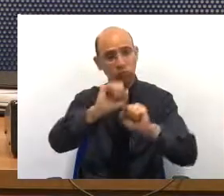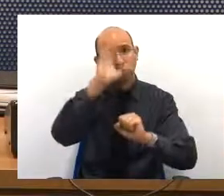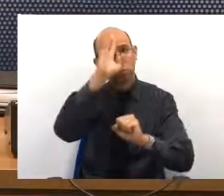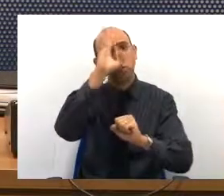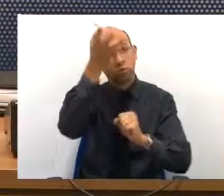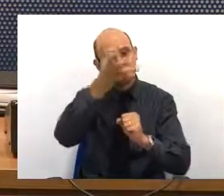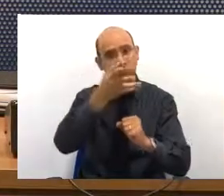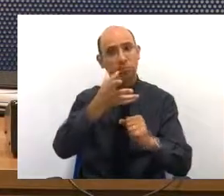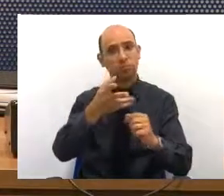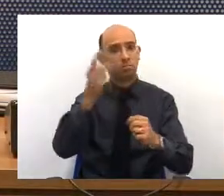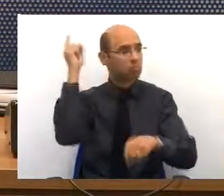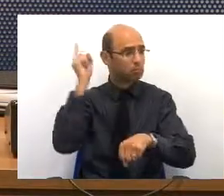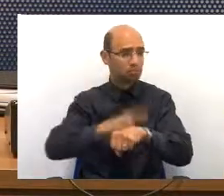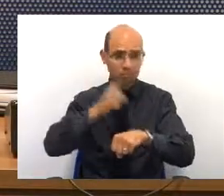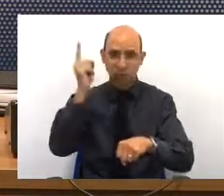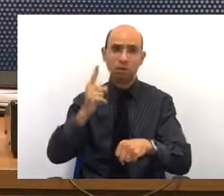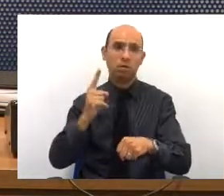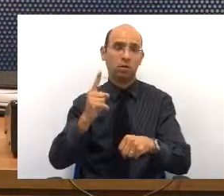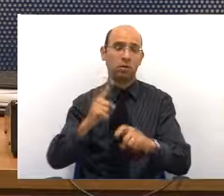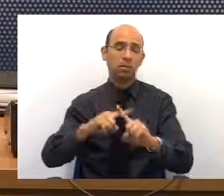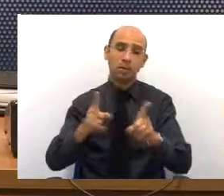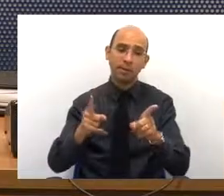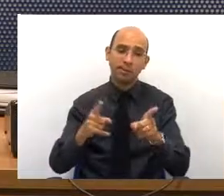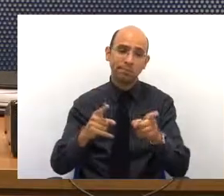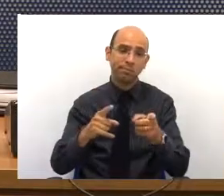emergencial e transitória.